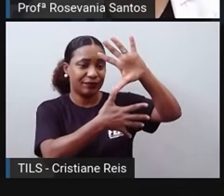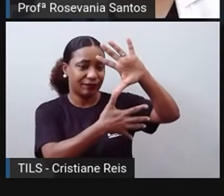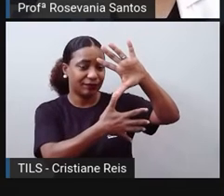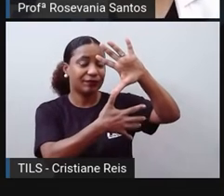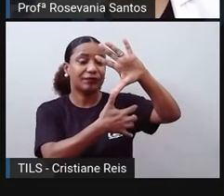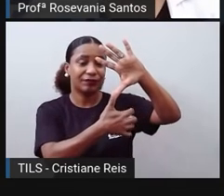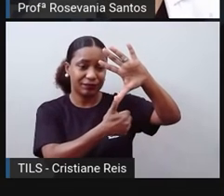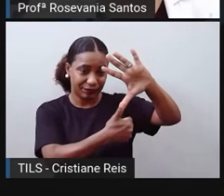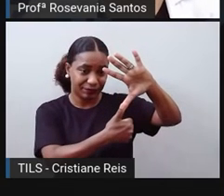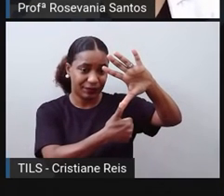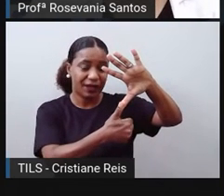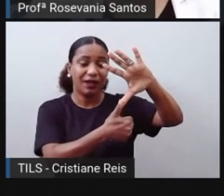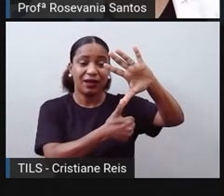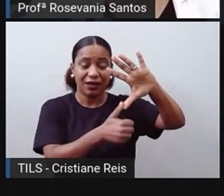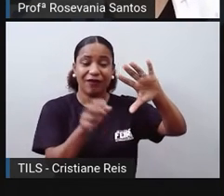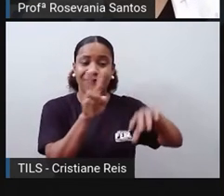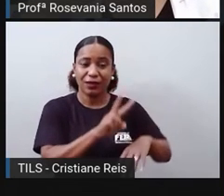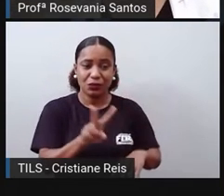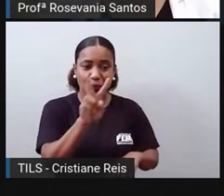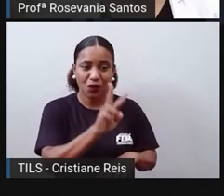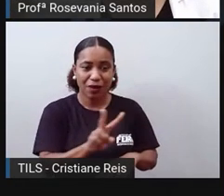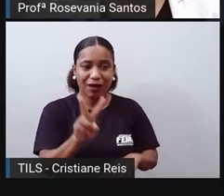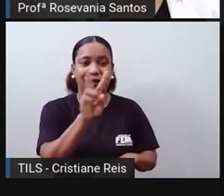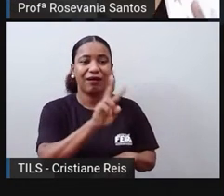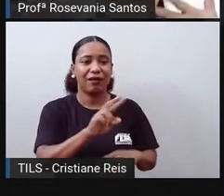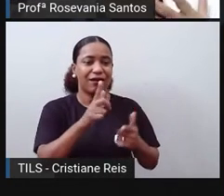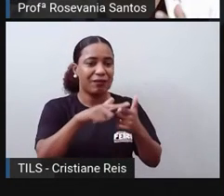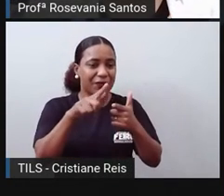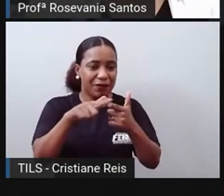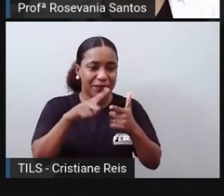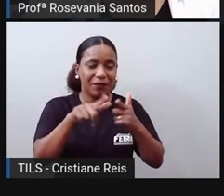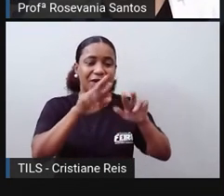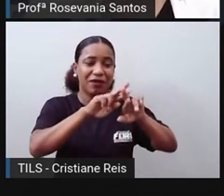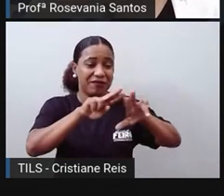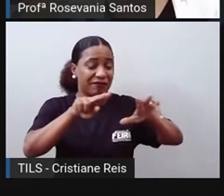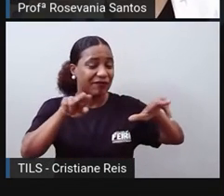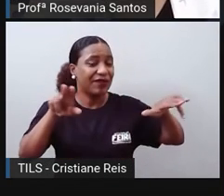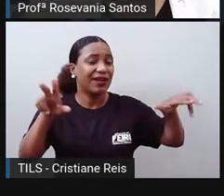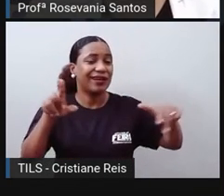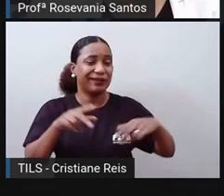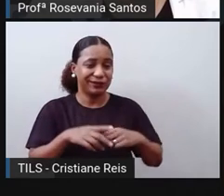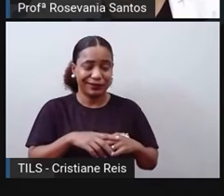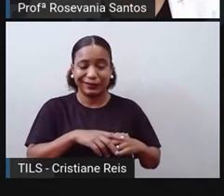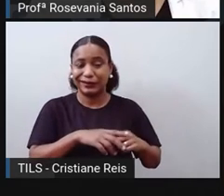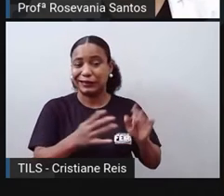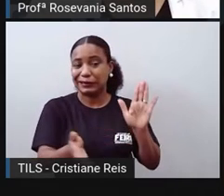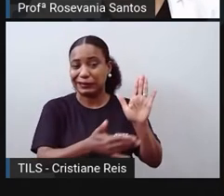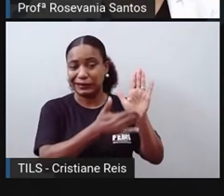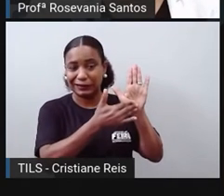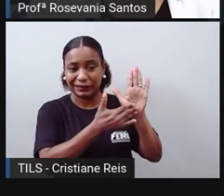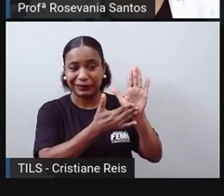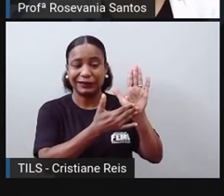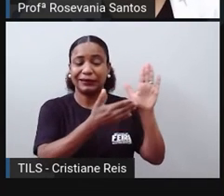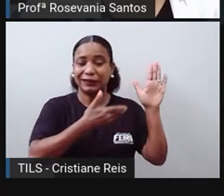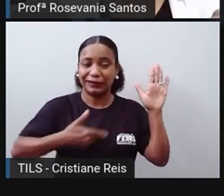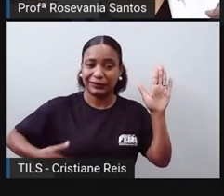estão vindo para cá por conta, né, de questões políticas, por conta, né, de